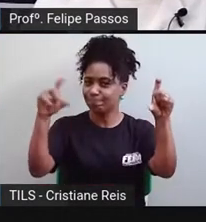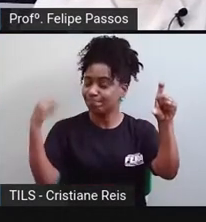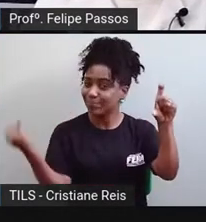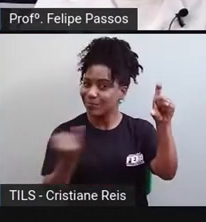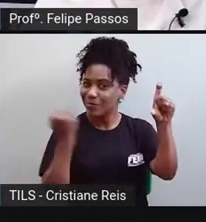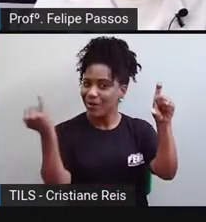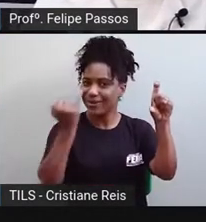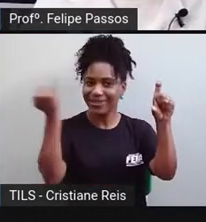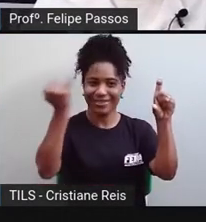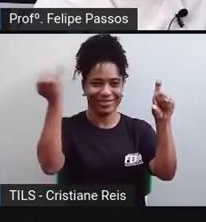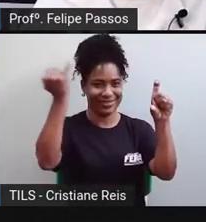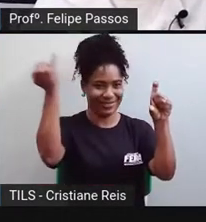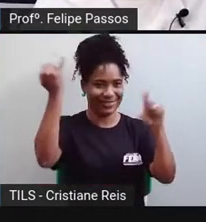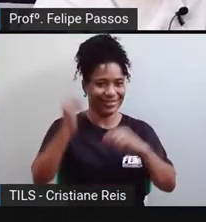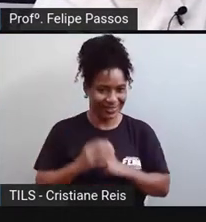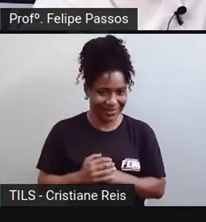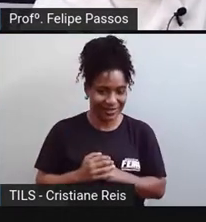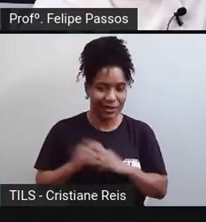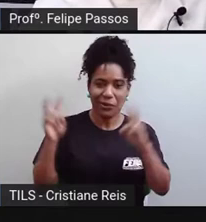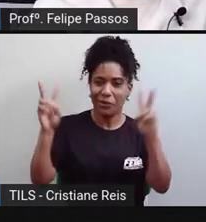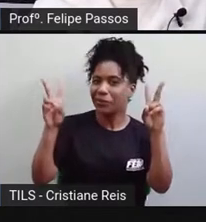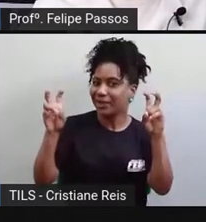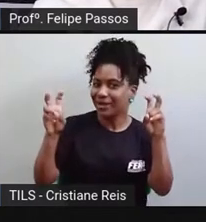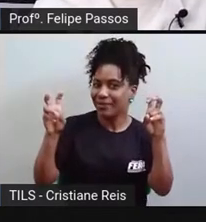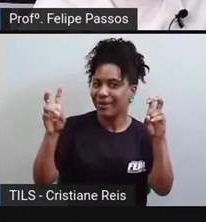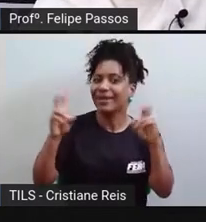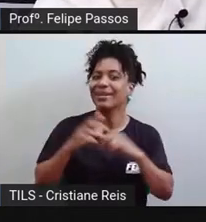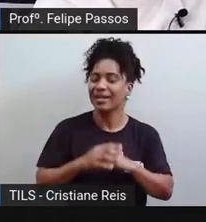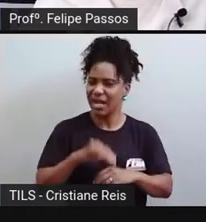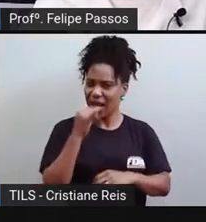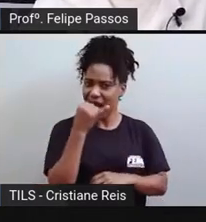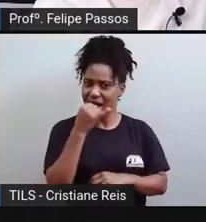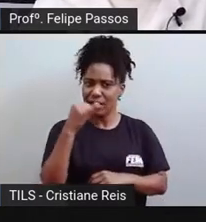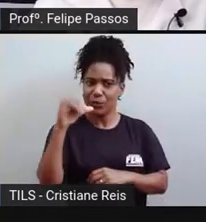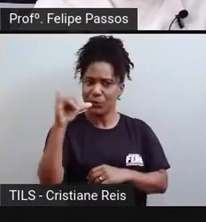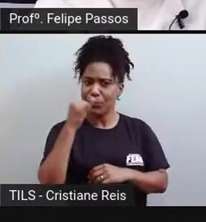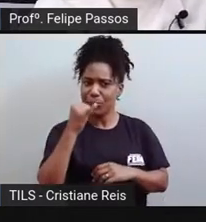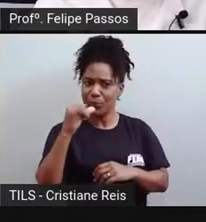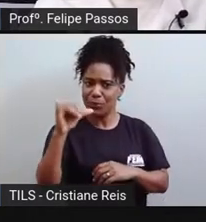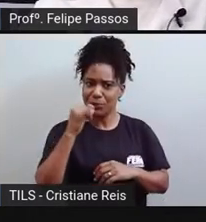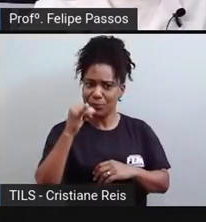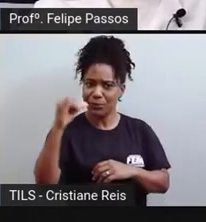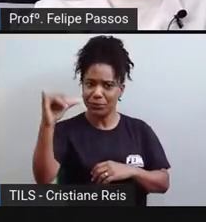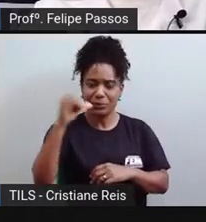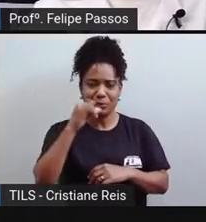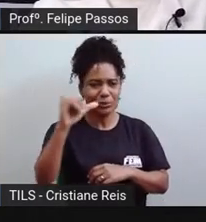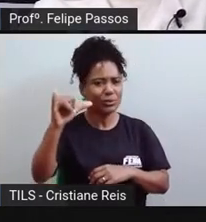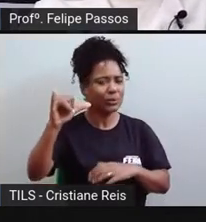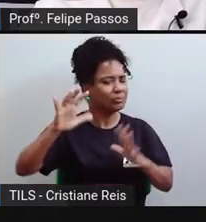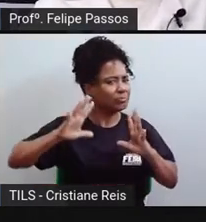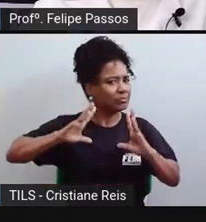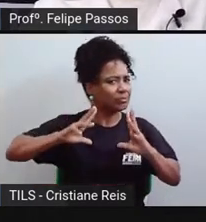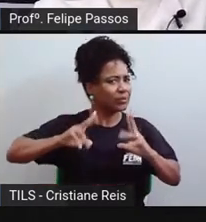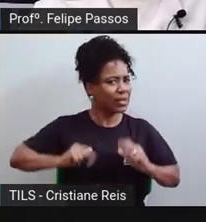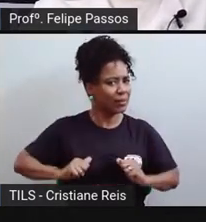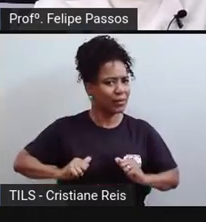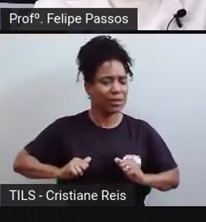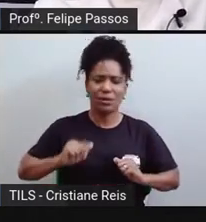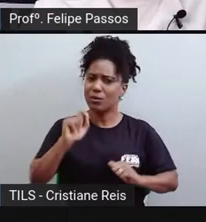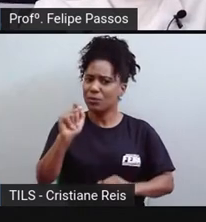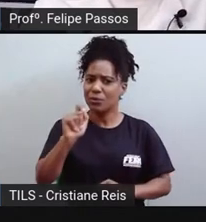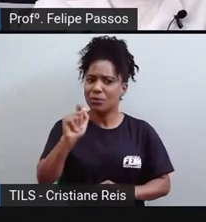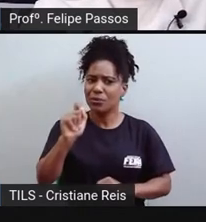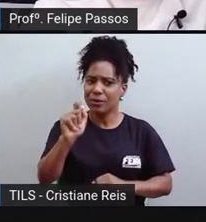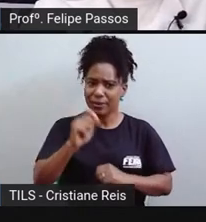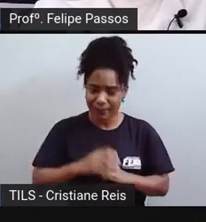energias limpas. É fundamental, é imprescindível que a gente discuta cada vez mais as